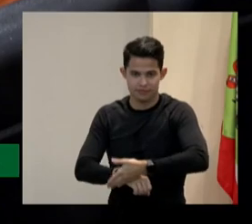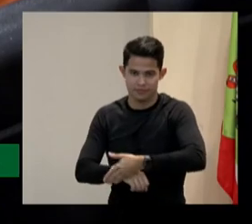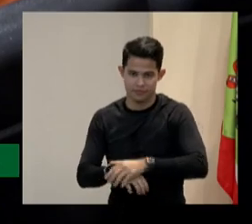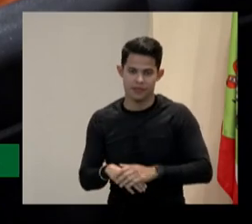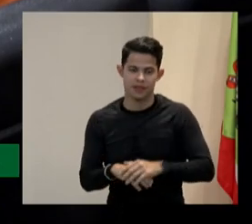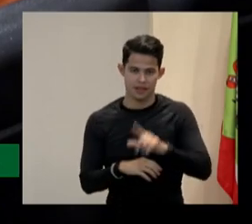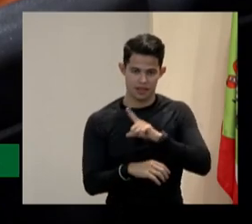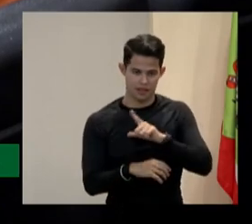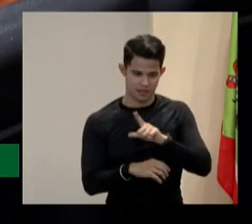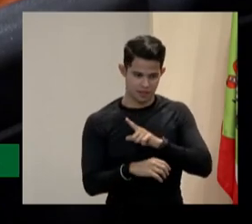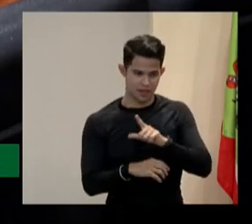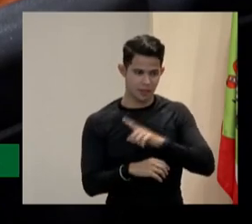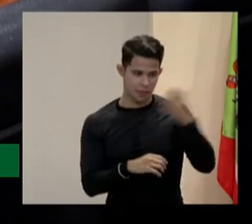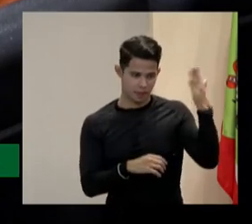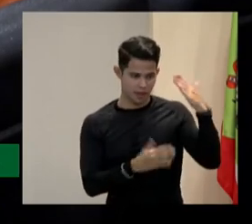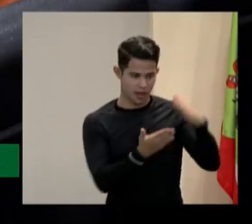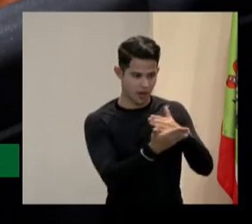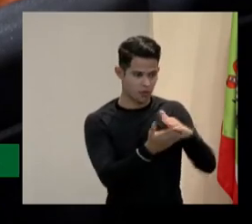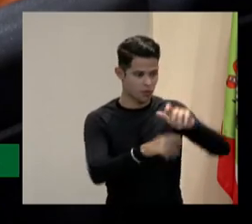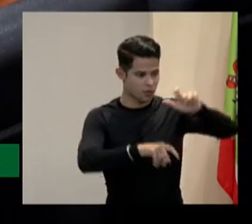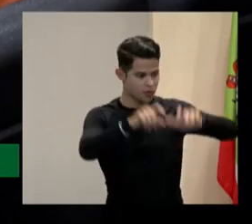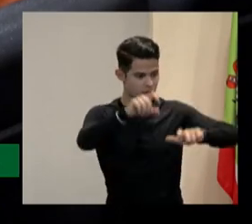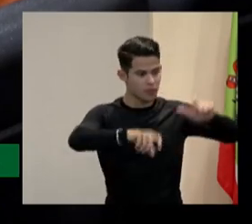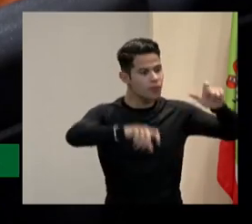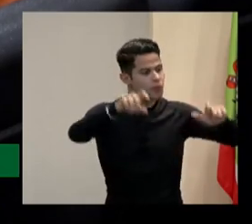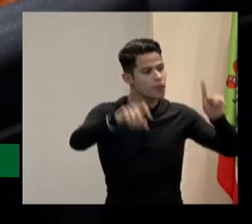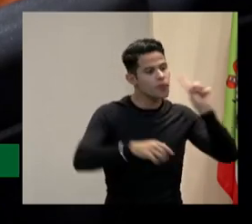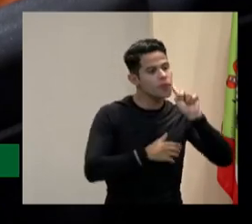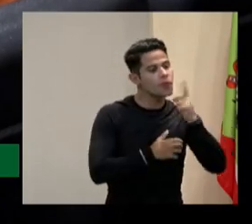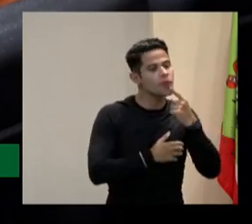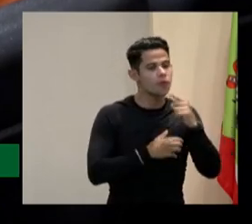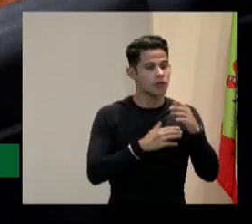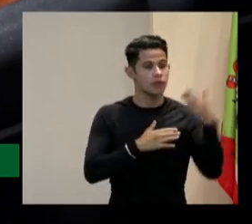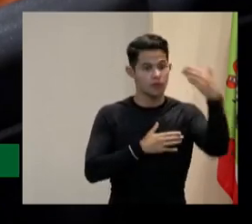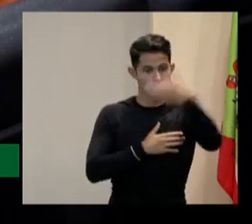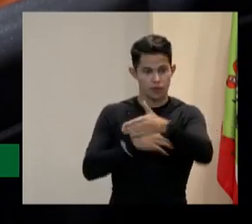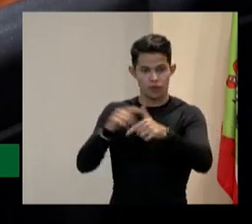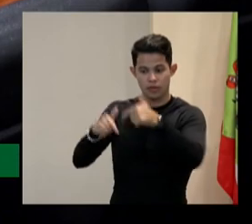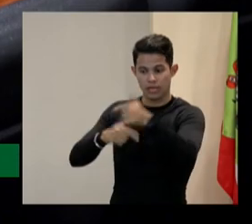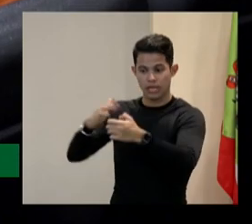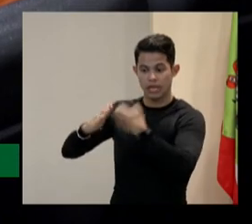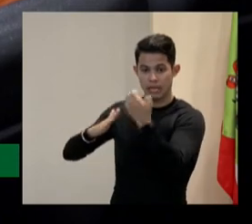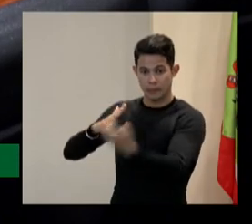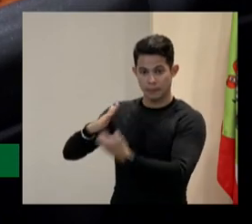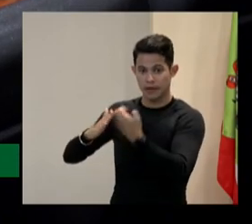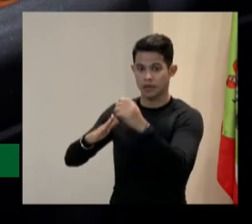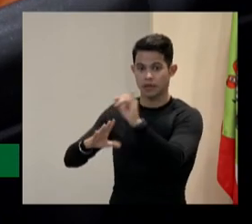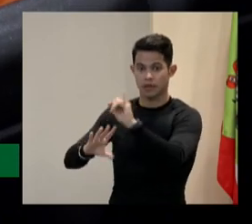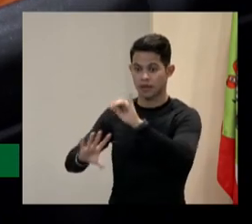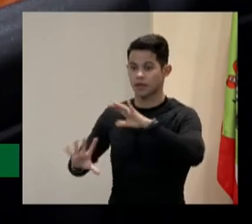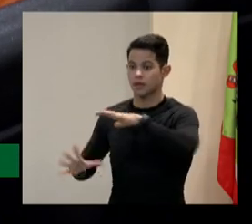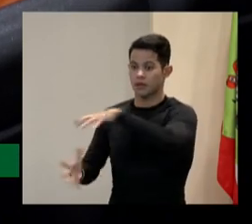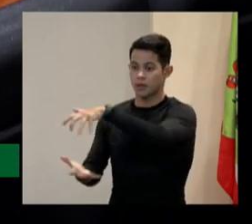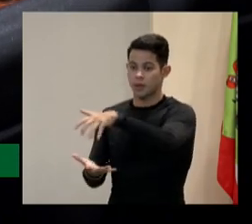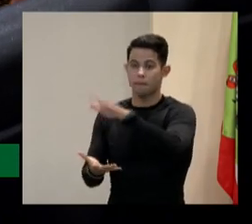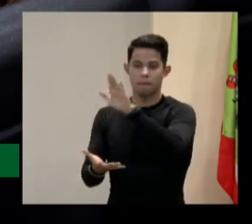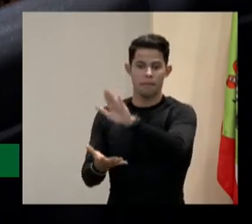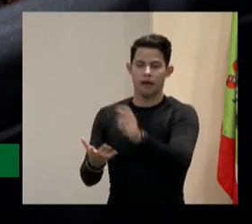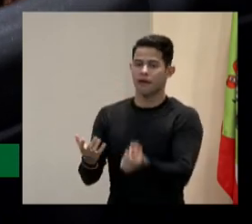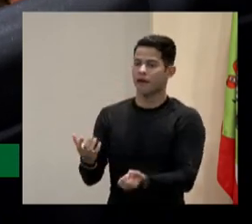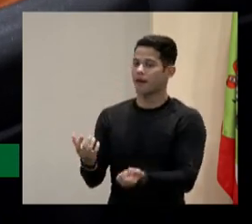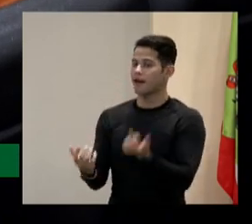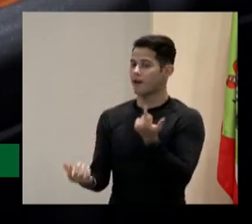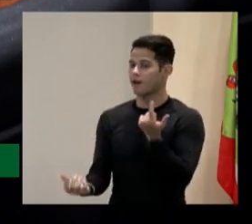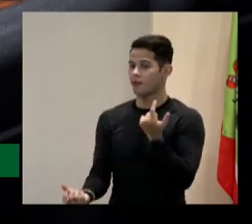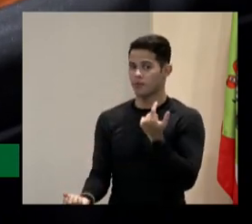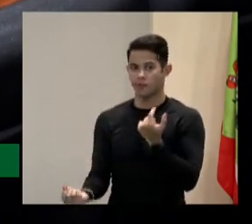sucesso de alunos surdos que estão em empresas multinacionais mas são casos de sucesso né não